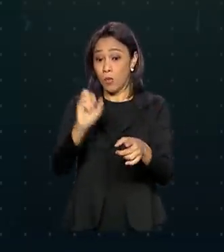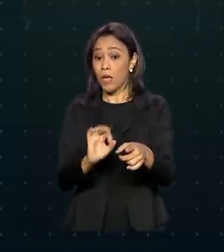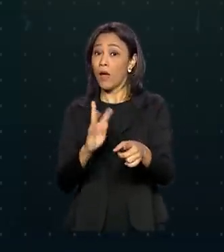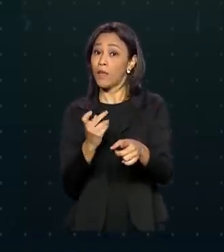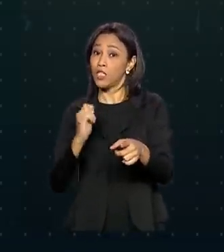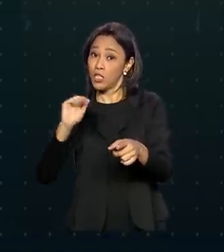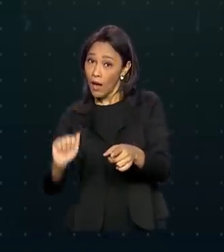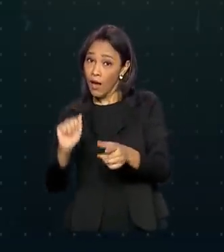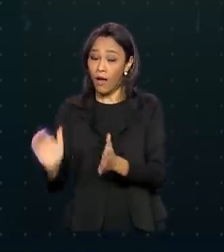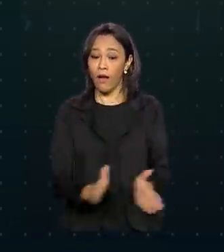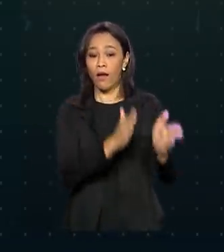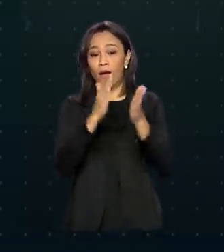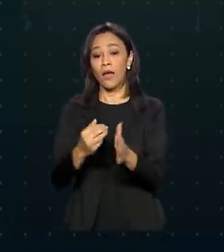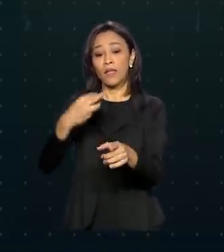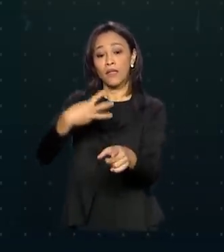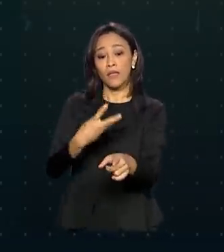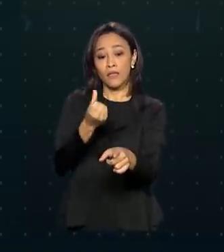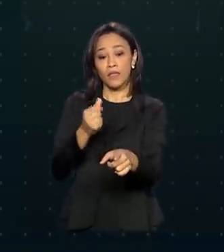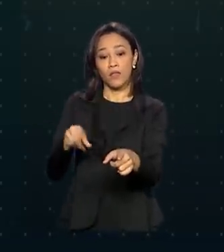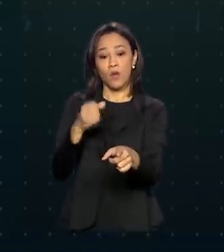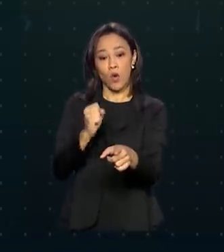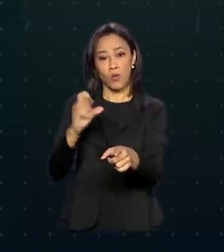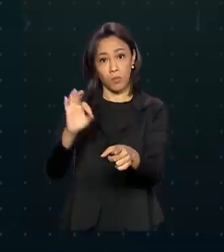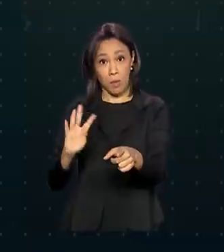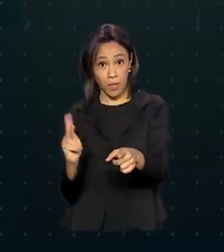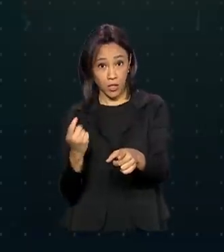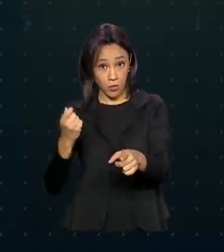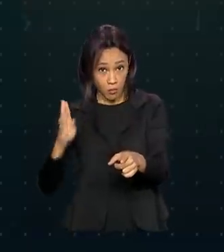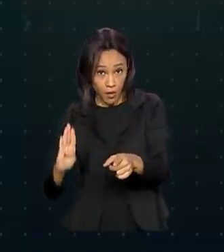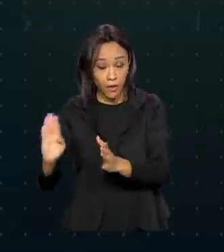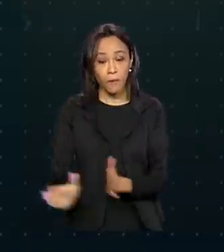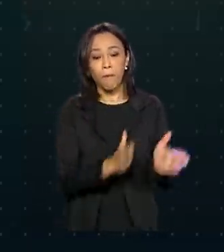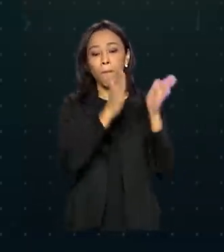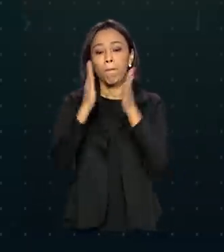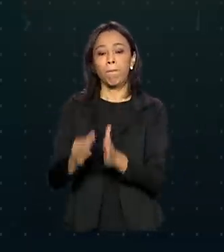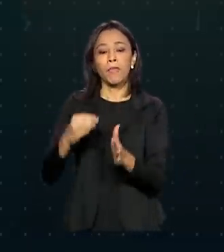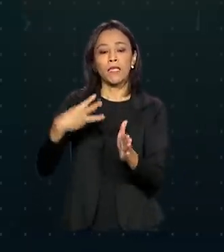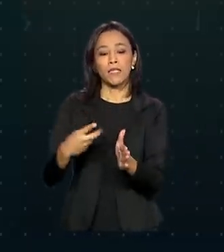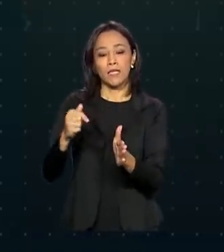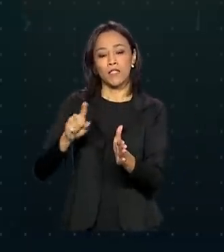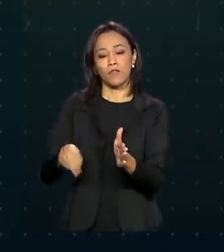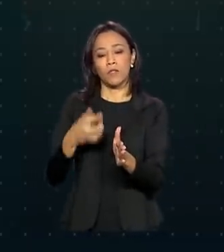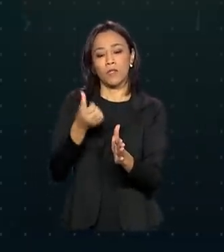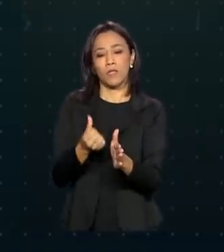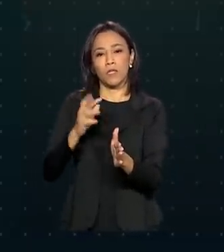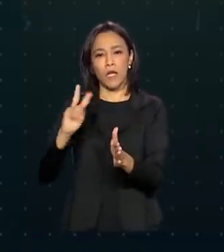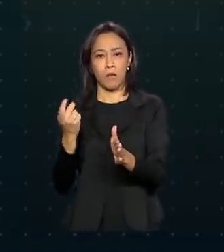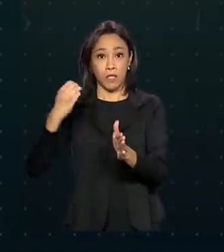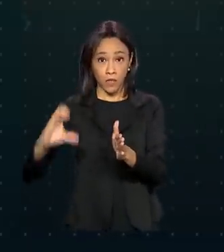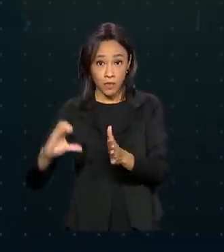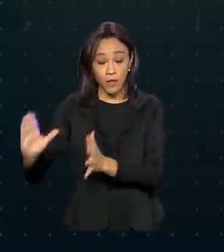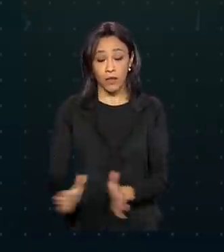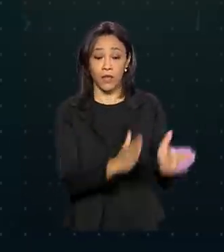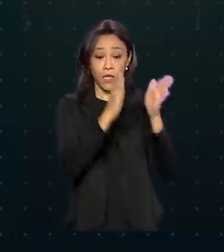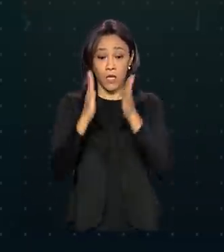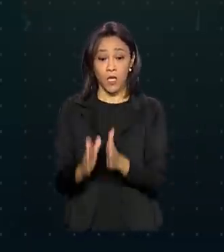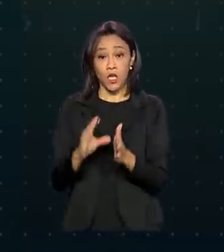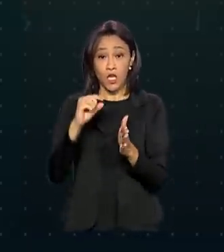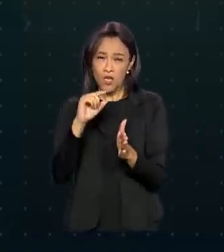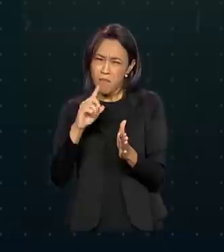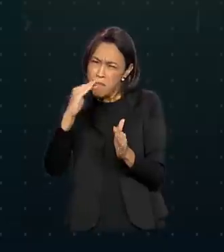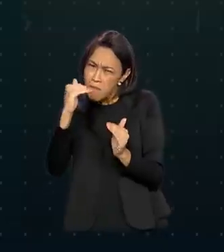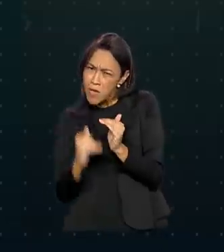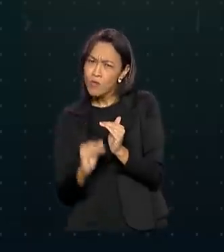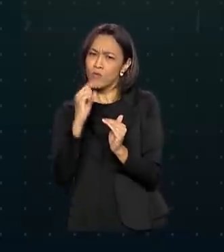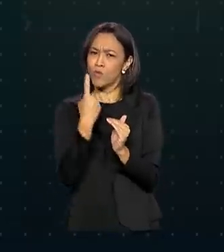36,8% de hepatite B, 37,6% de hepatite C e menos de 1%